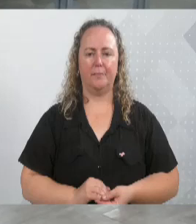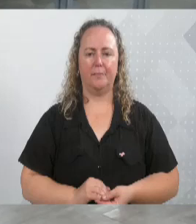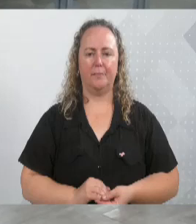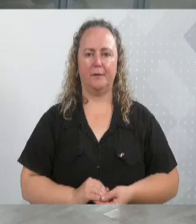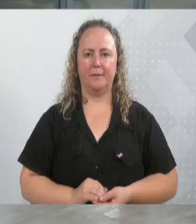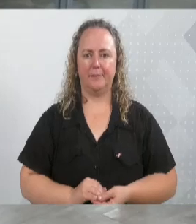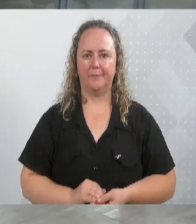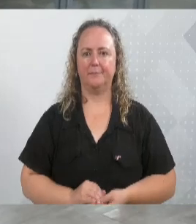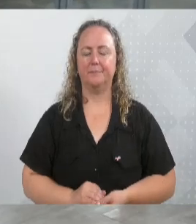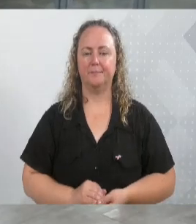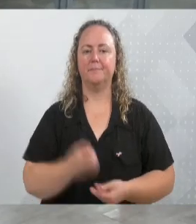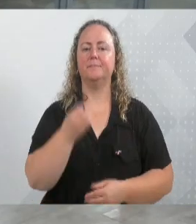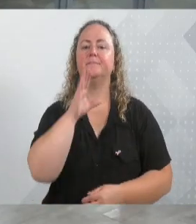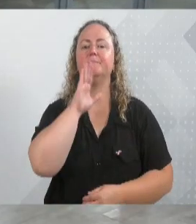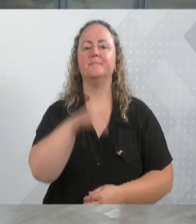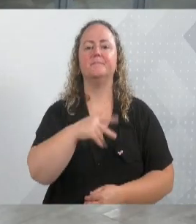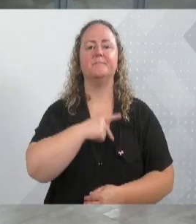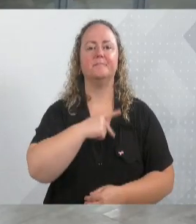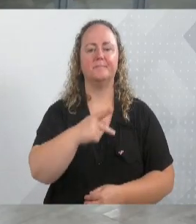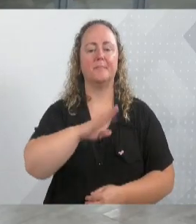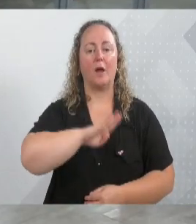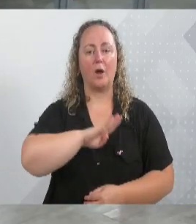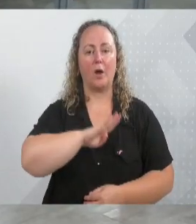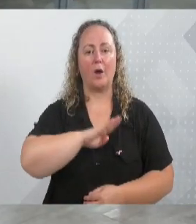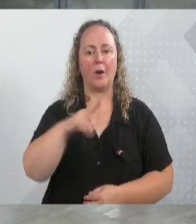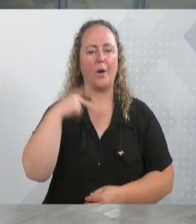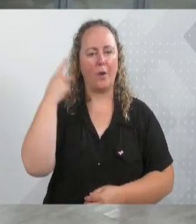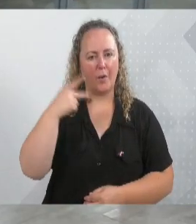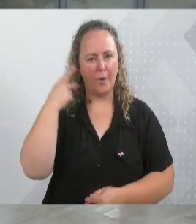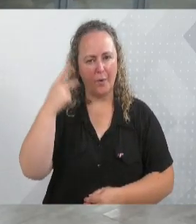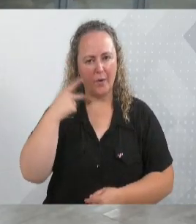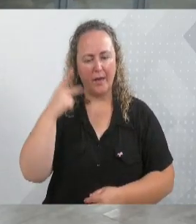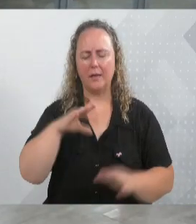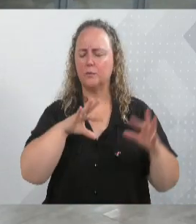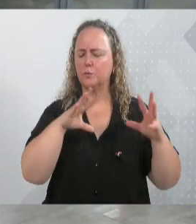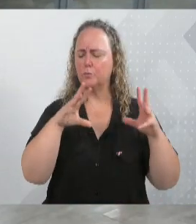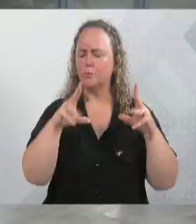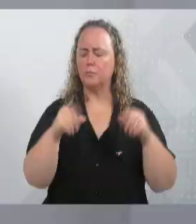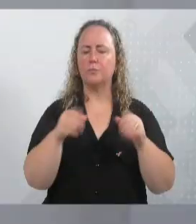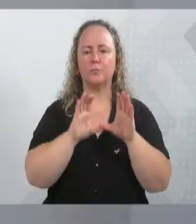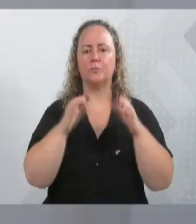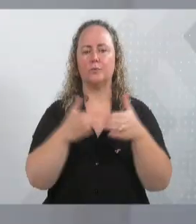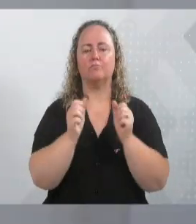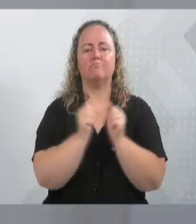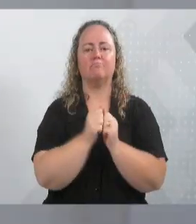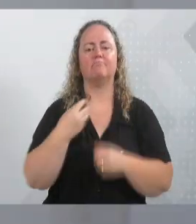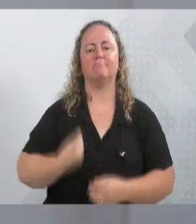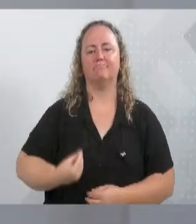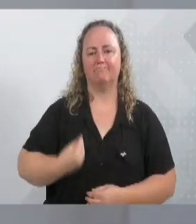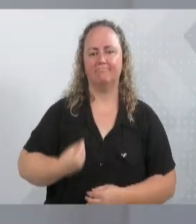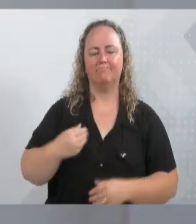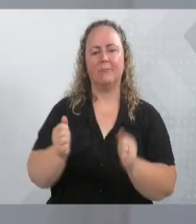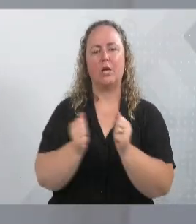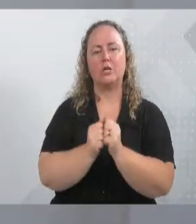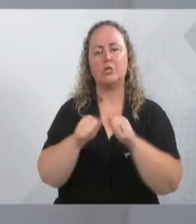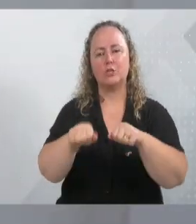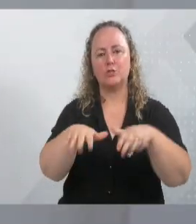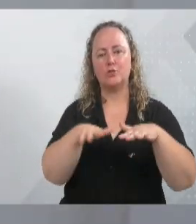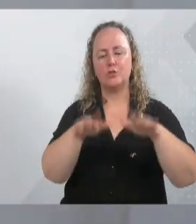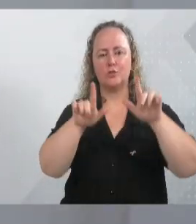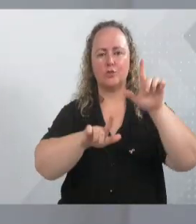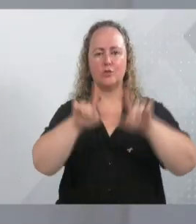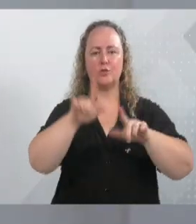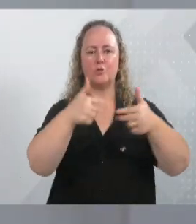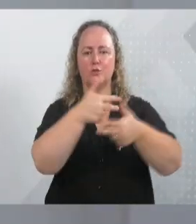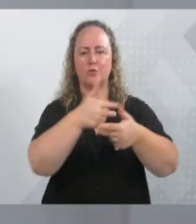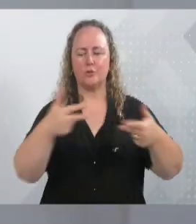Boa tarde, presidente. Boa tarde, colegas vereadores, vereadoras, a toda a comunidade que nos acompanha aqui em plenário e também através dos canais de comunicação dessa